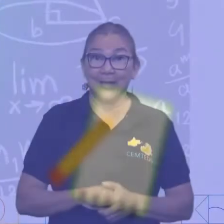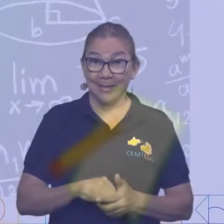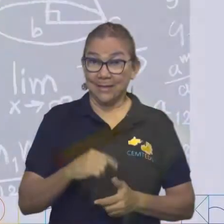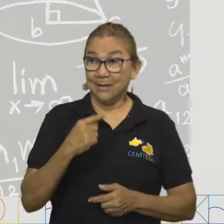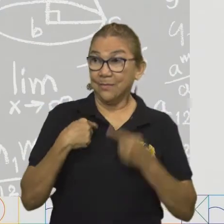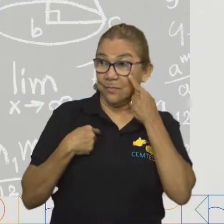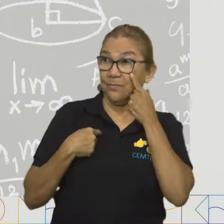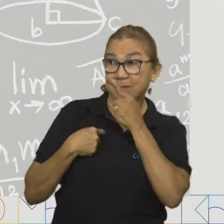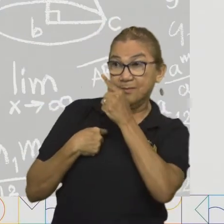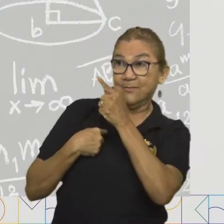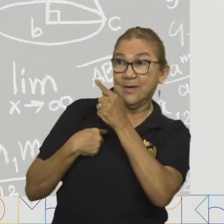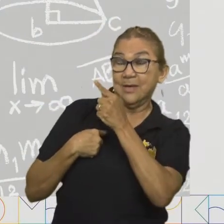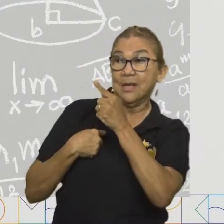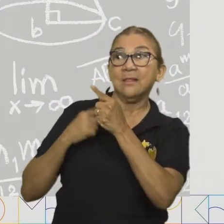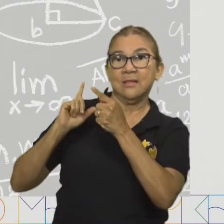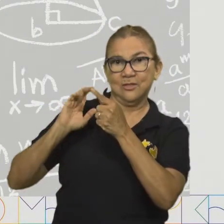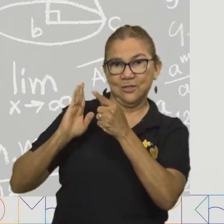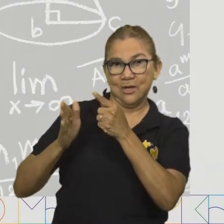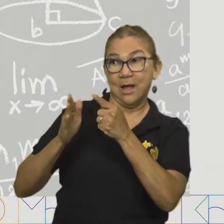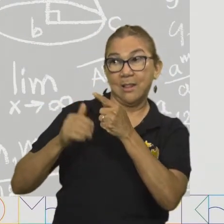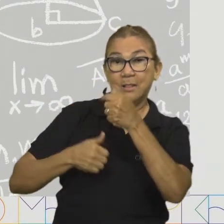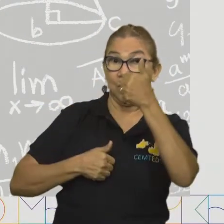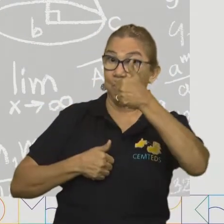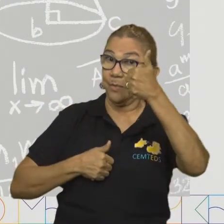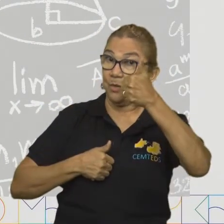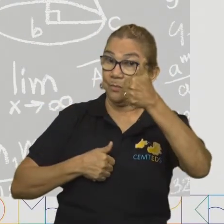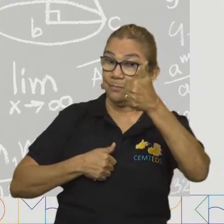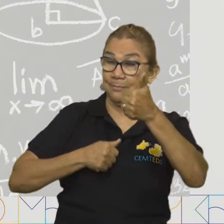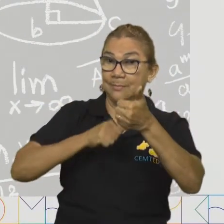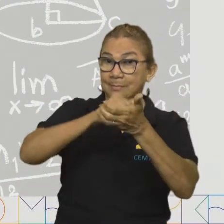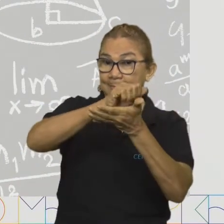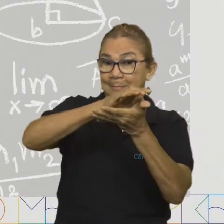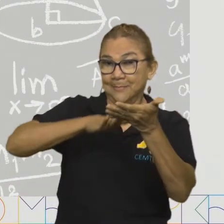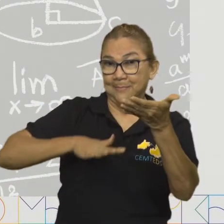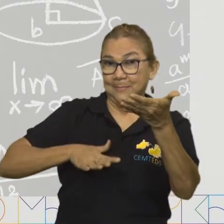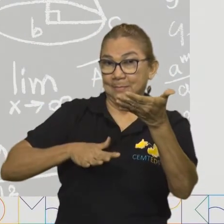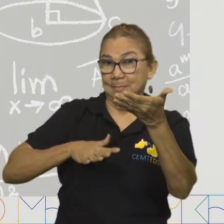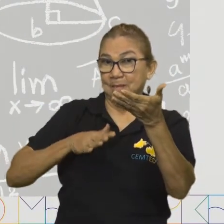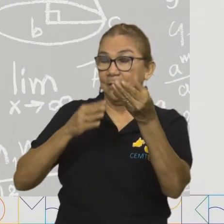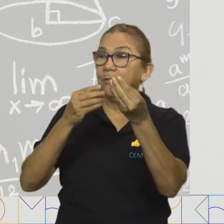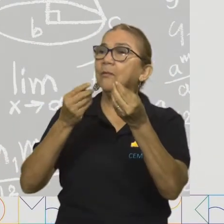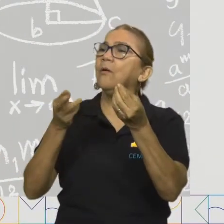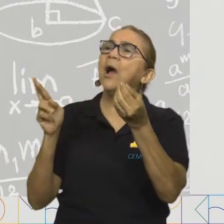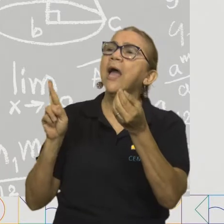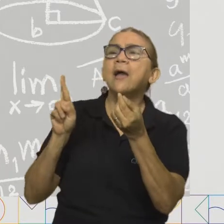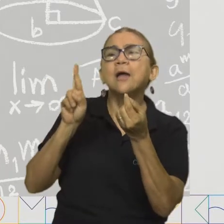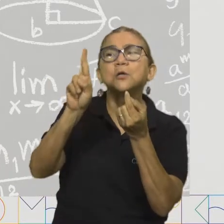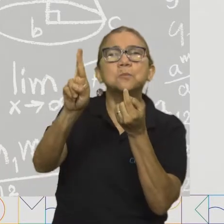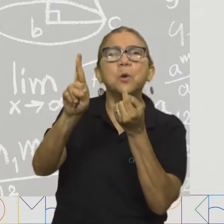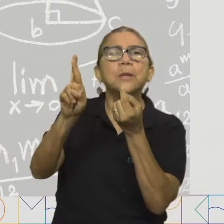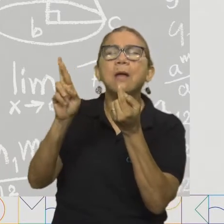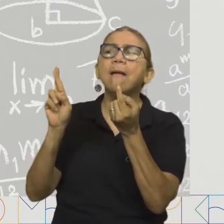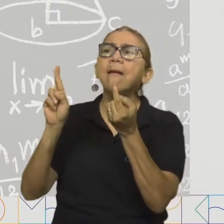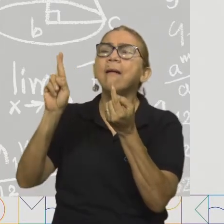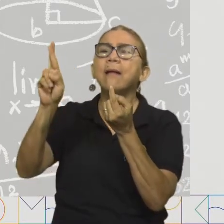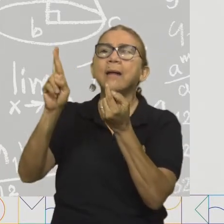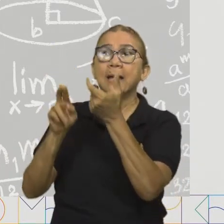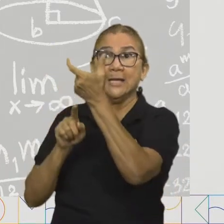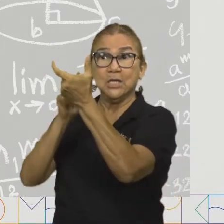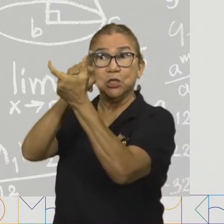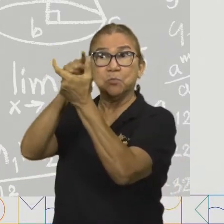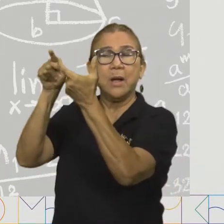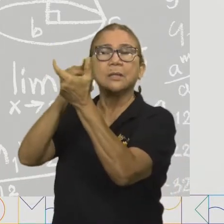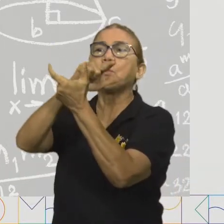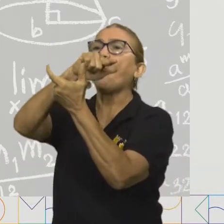E aqui na tela, nós temos a nossa atividade número 1. Vamos preencher os espaços